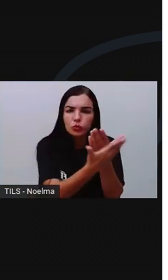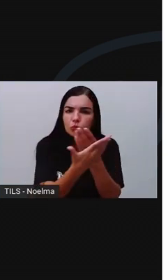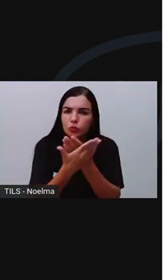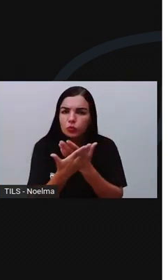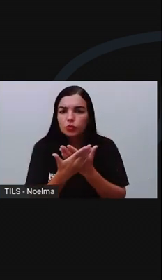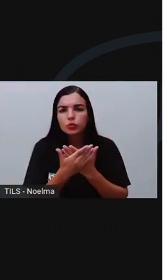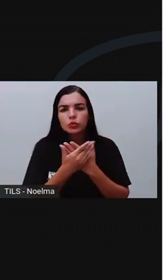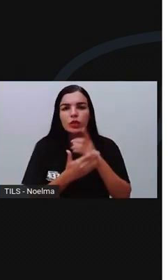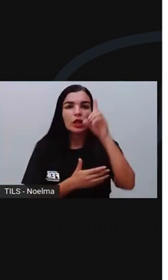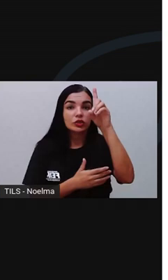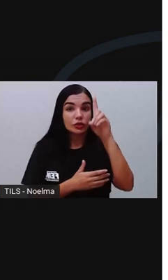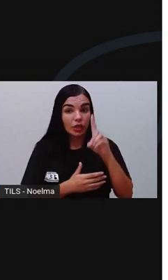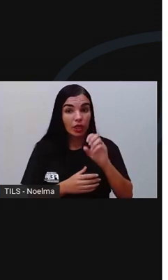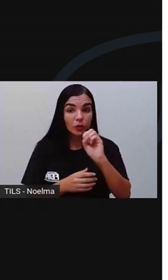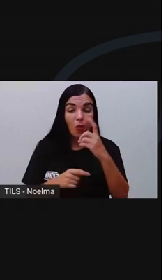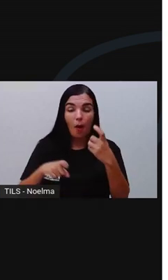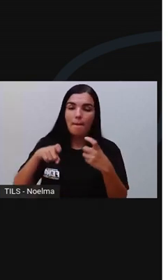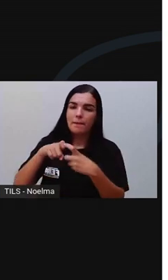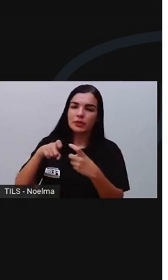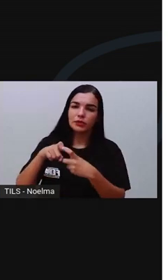direito ou da medicina.